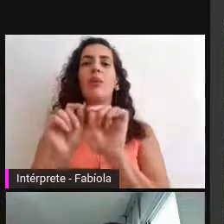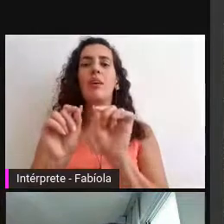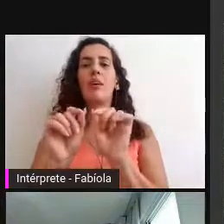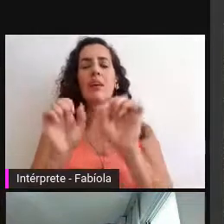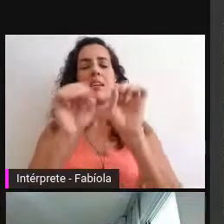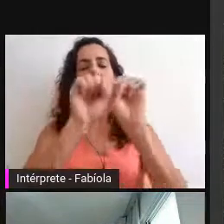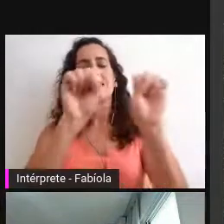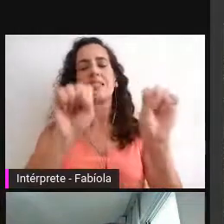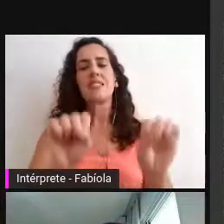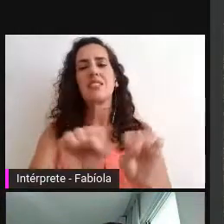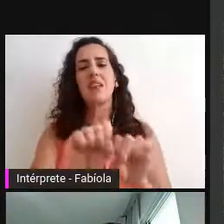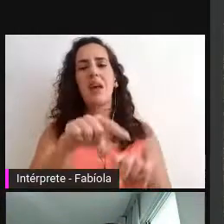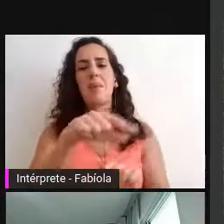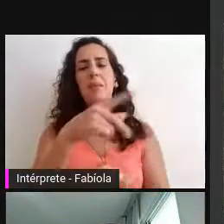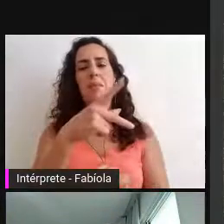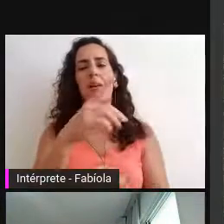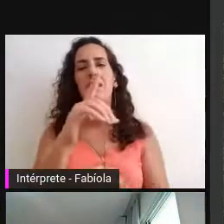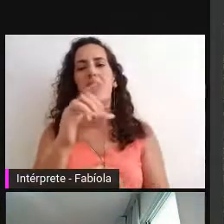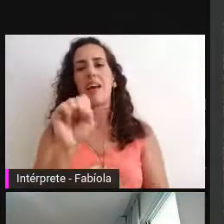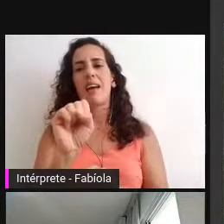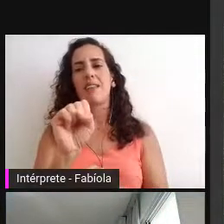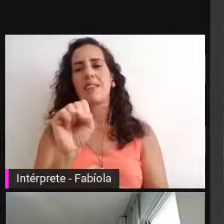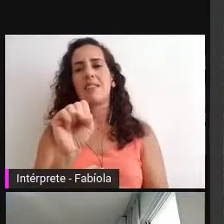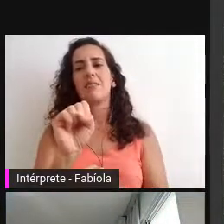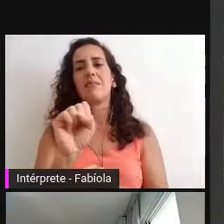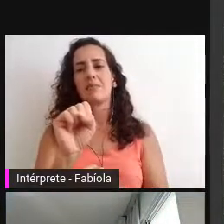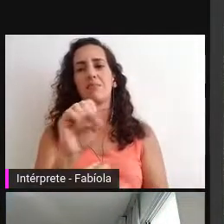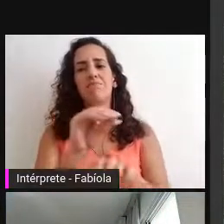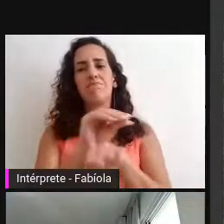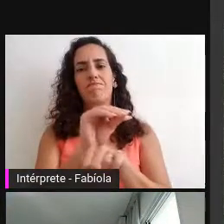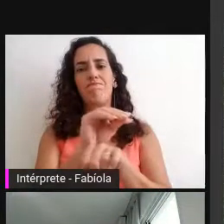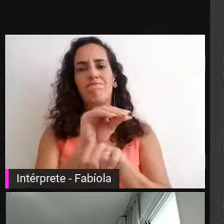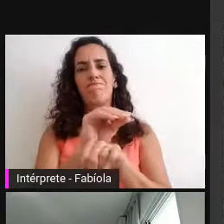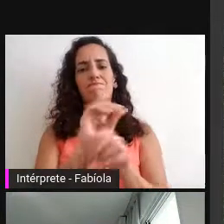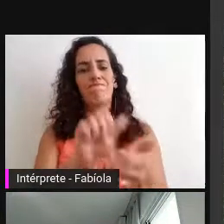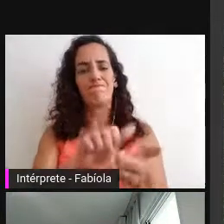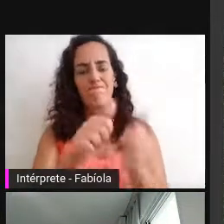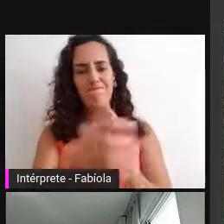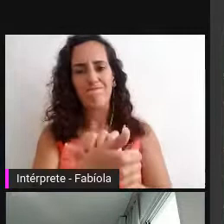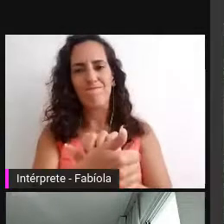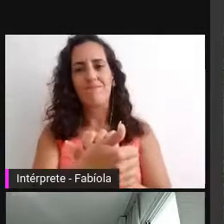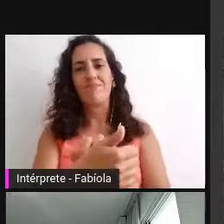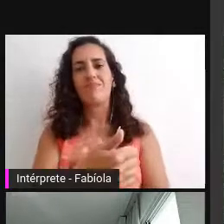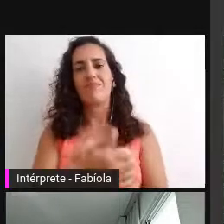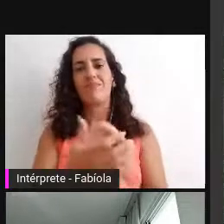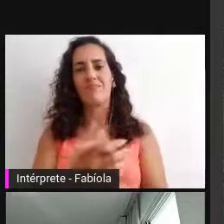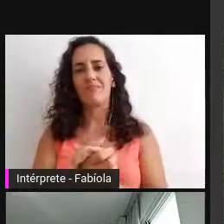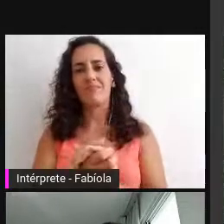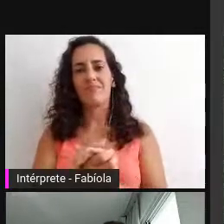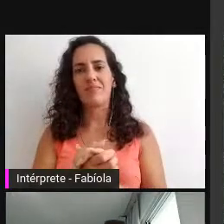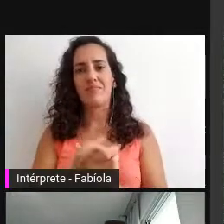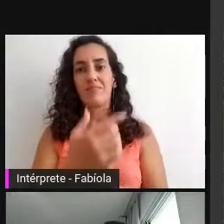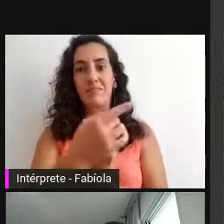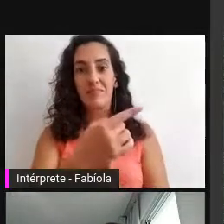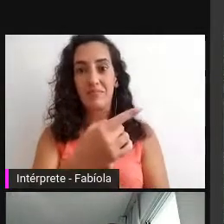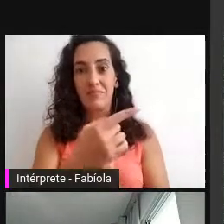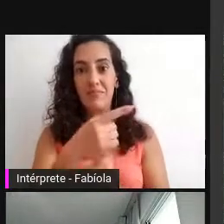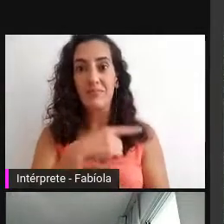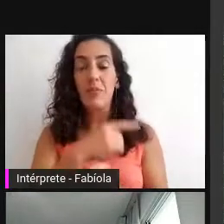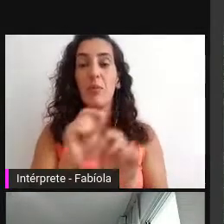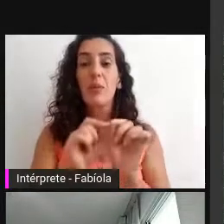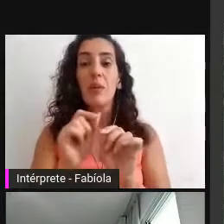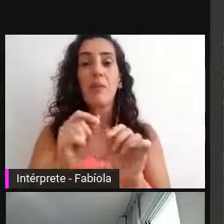PDS, preservação digital sistêmica. Nessa abordagem da direita, existe uma dependência de mídia.